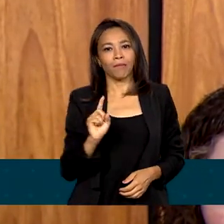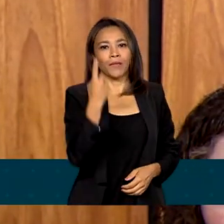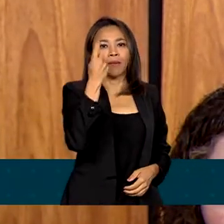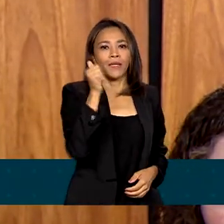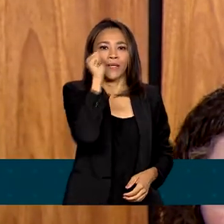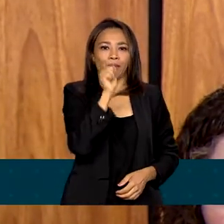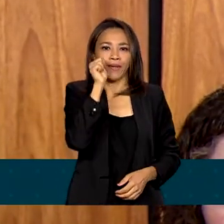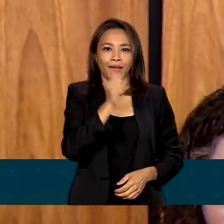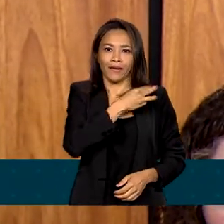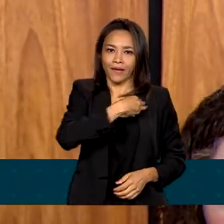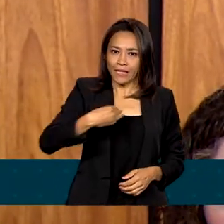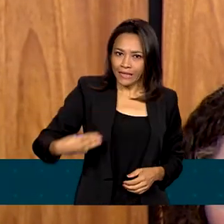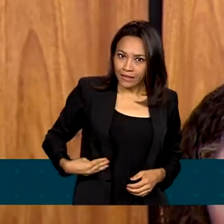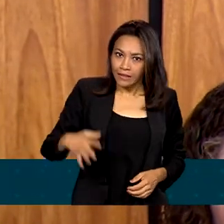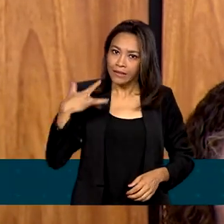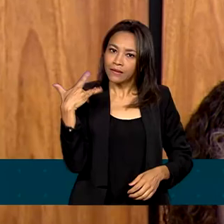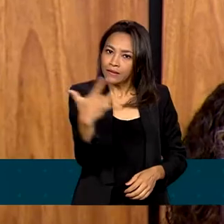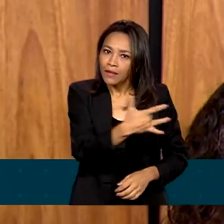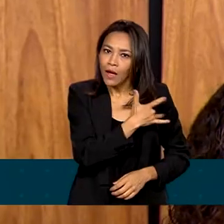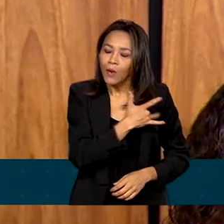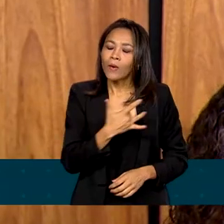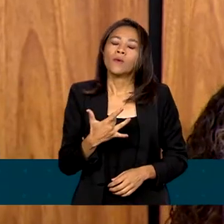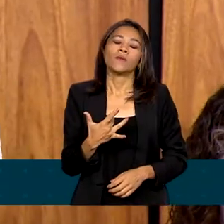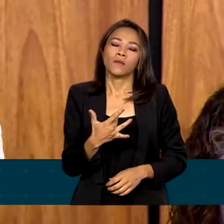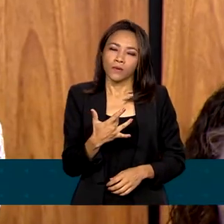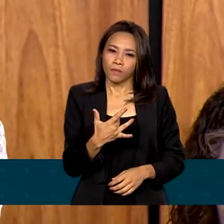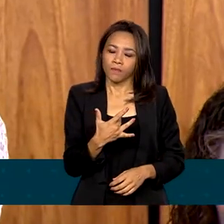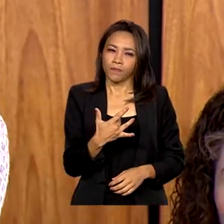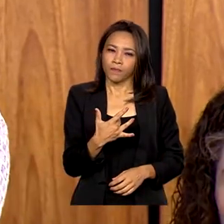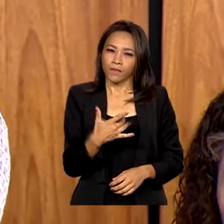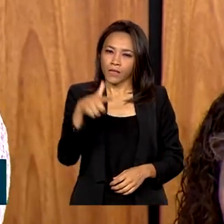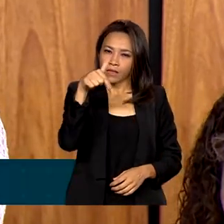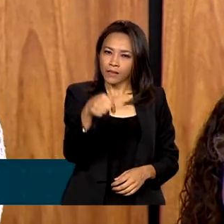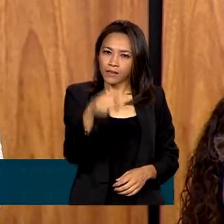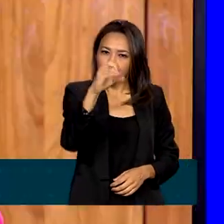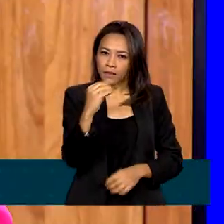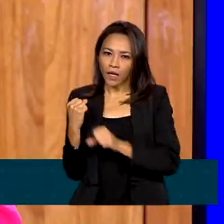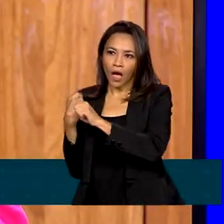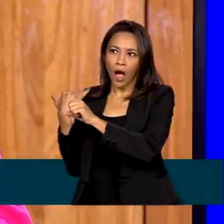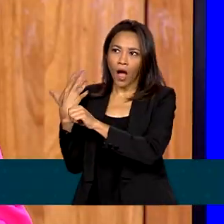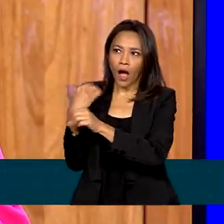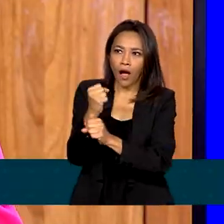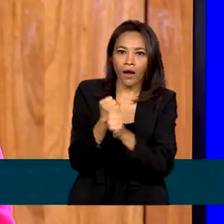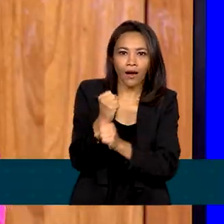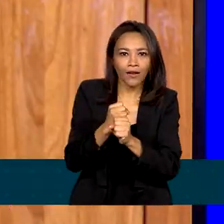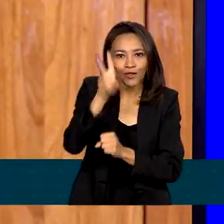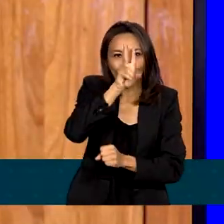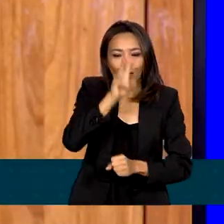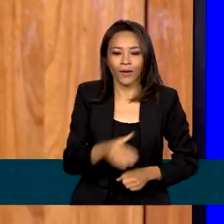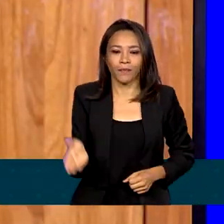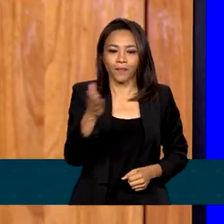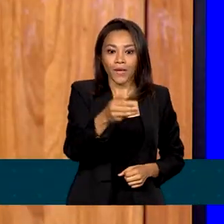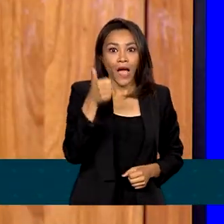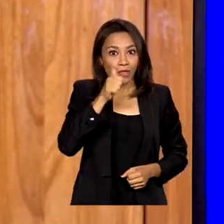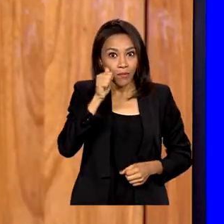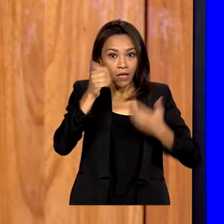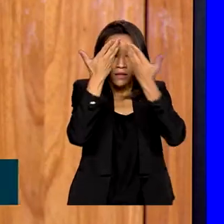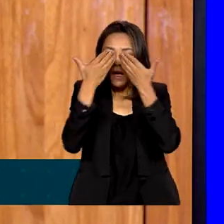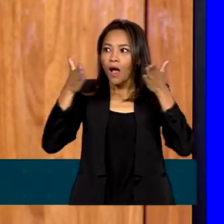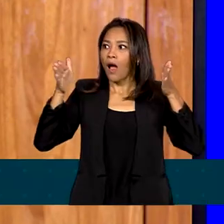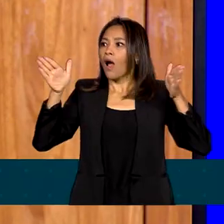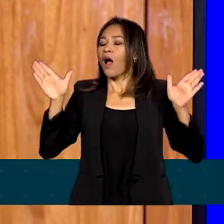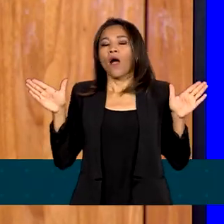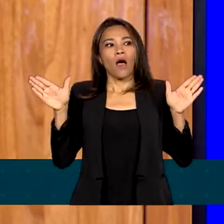mulher ministra da saúde em 70 anos de história. As mulheres têm um olhar amplo da sociedade,